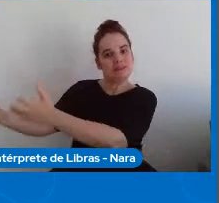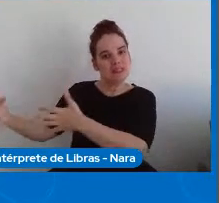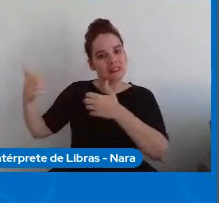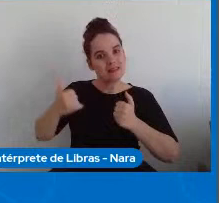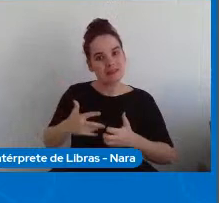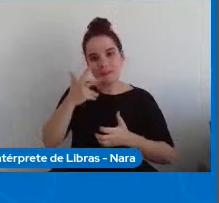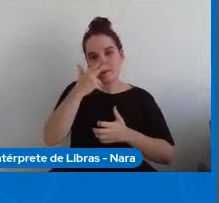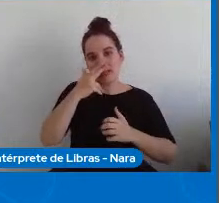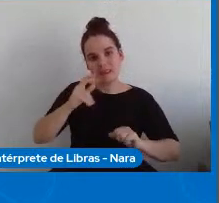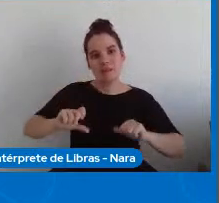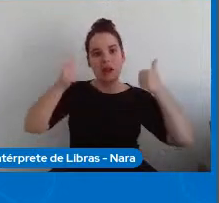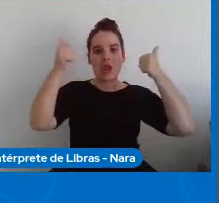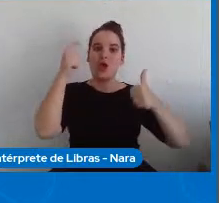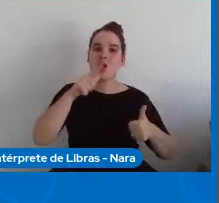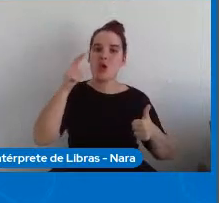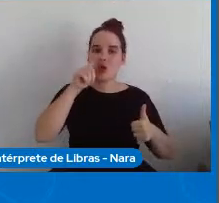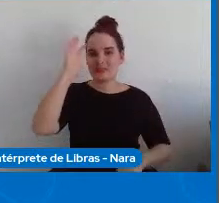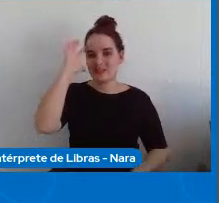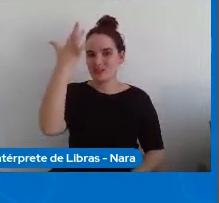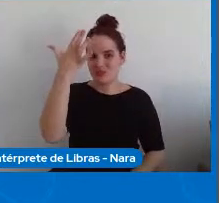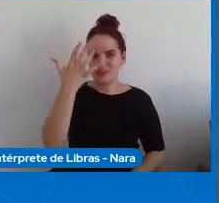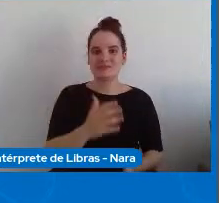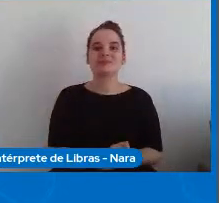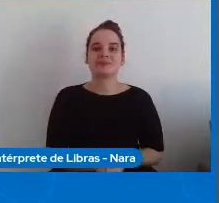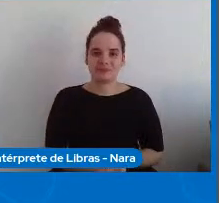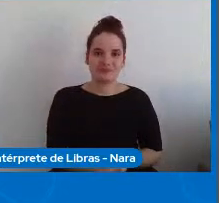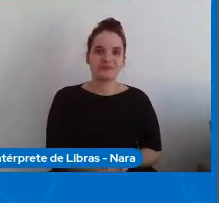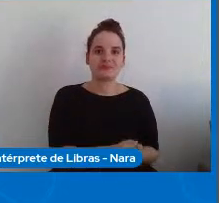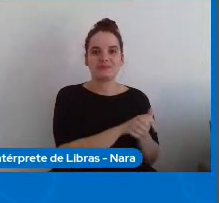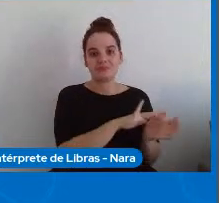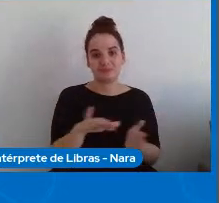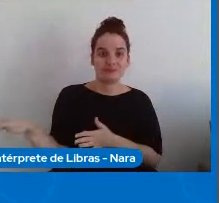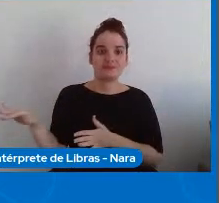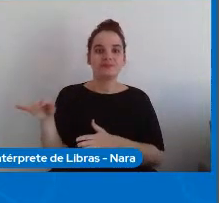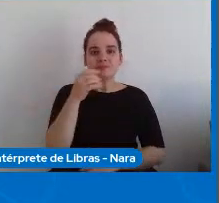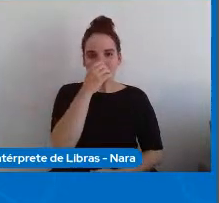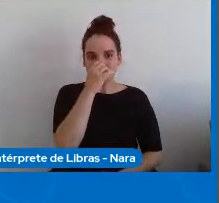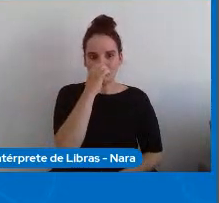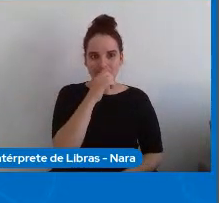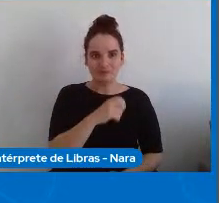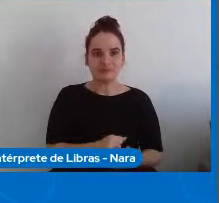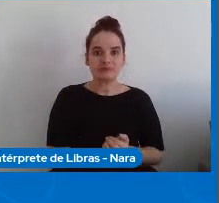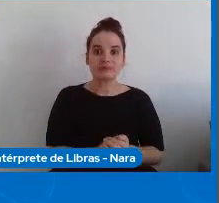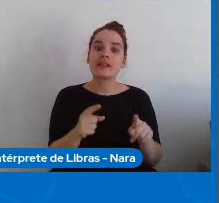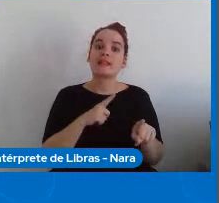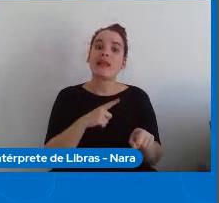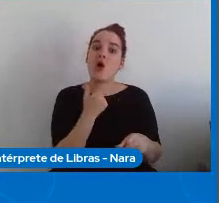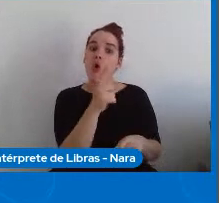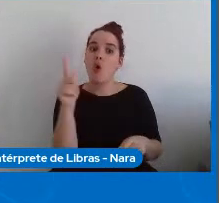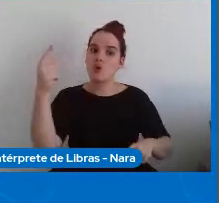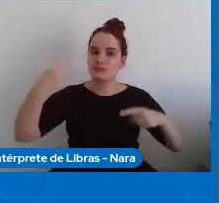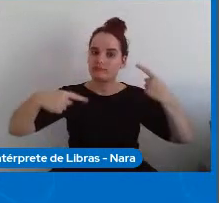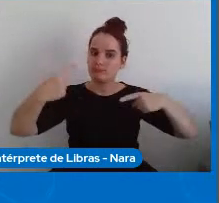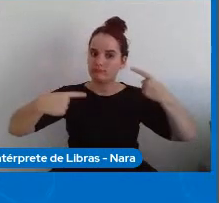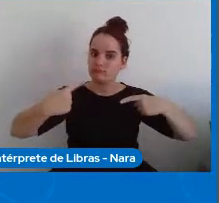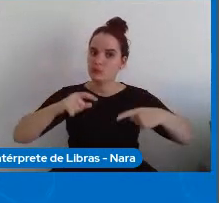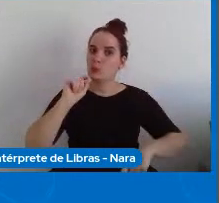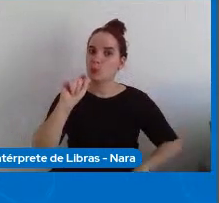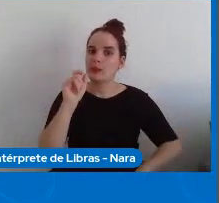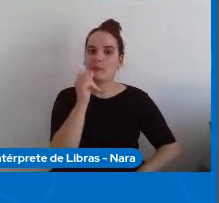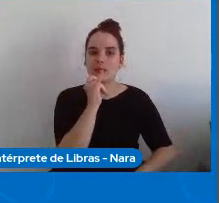fazemos trazemos também nesse momento diferentes questões para discutir como por exemplo